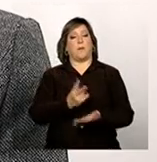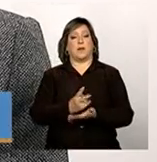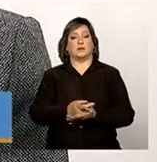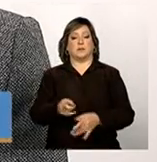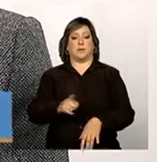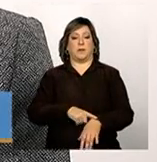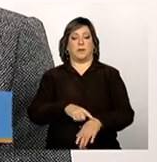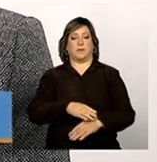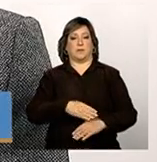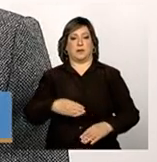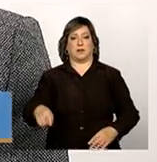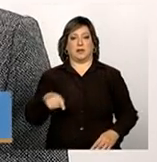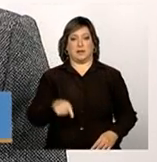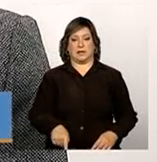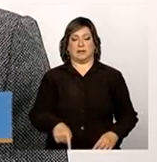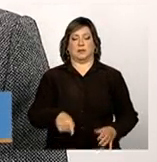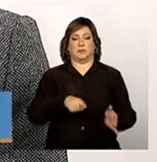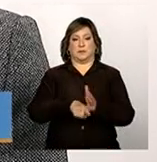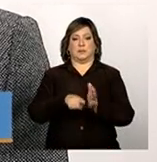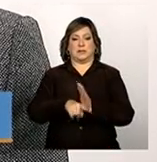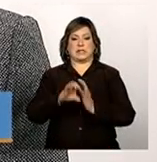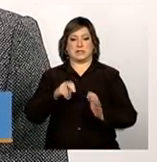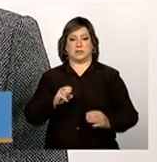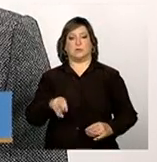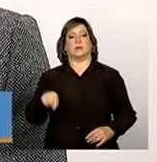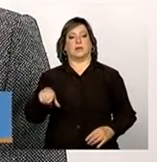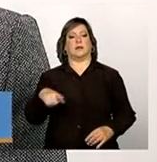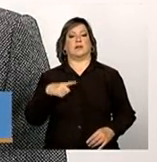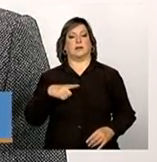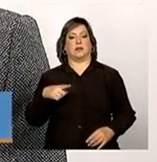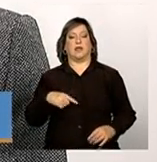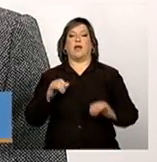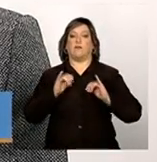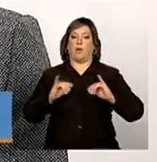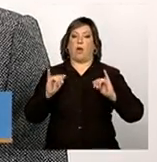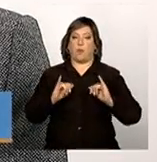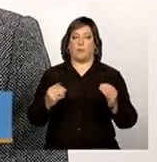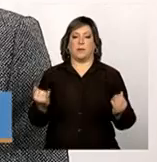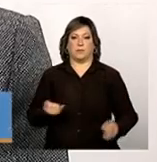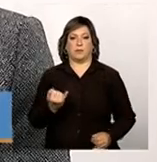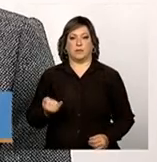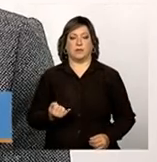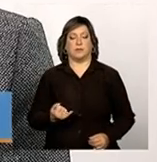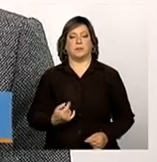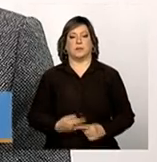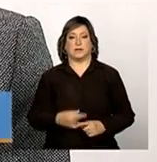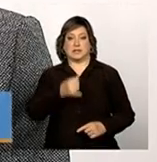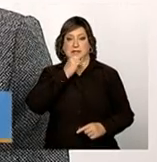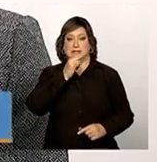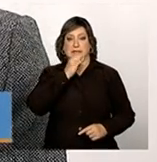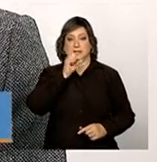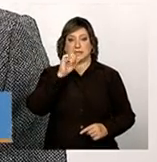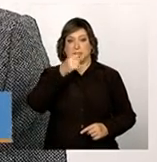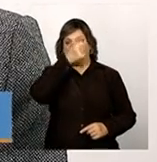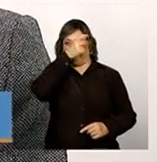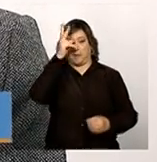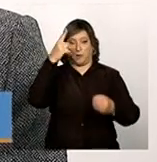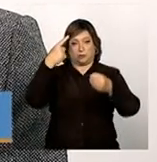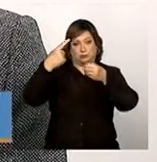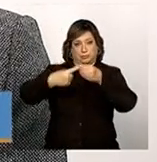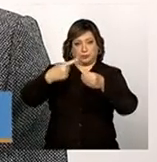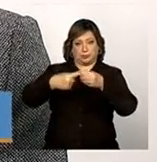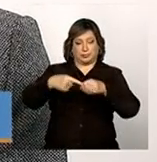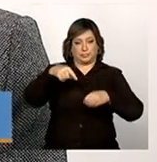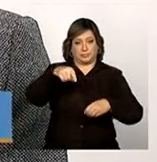censo, elas são objeto de informação. Então, no caso, se o município implantou